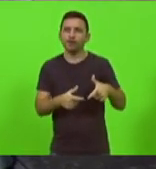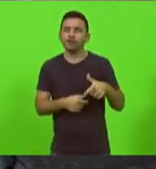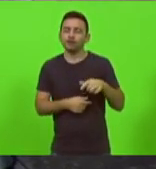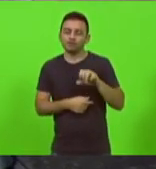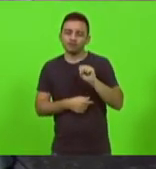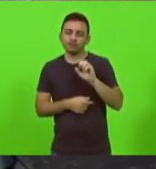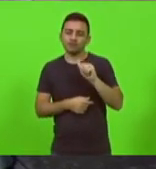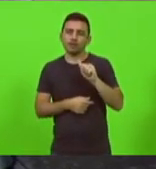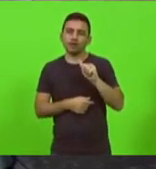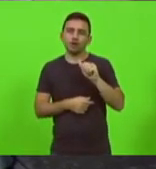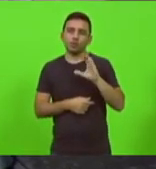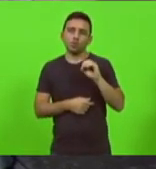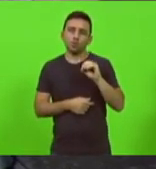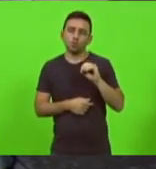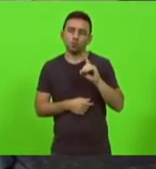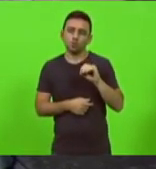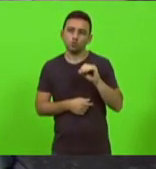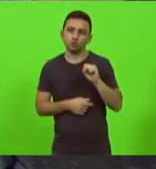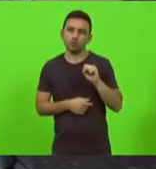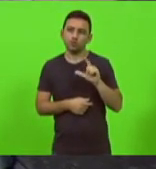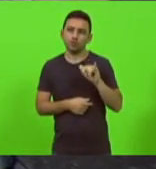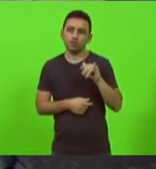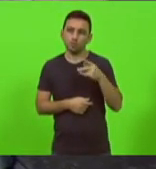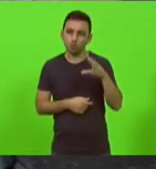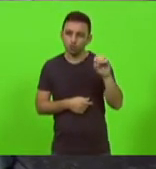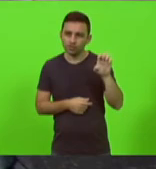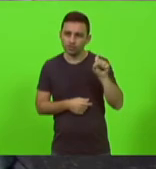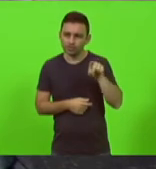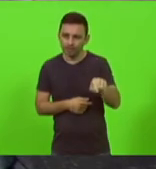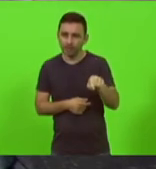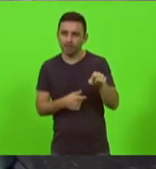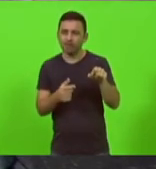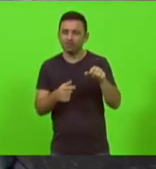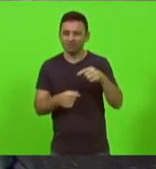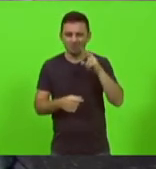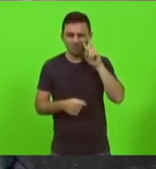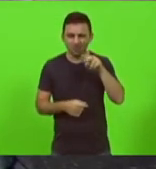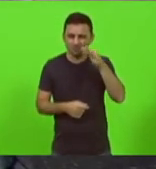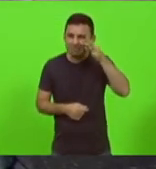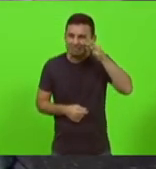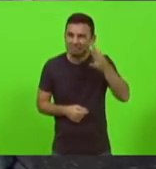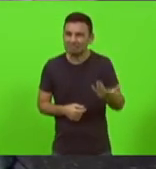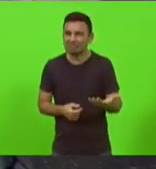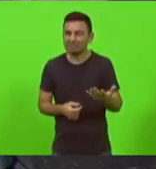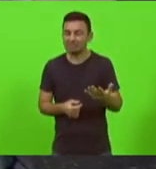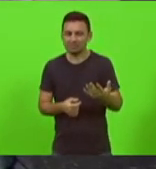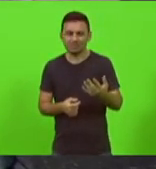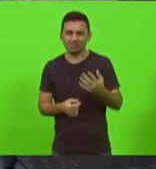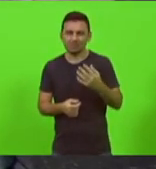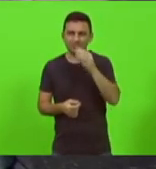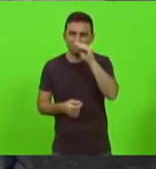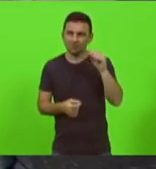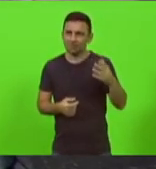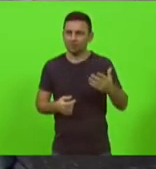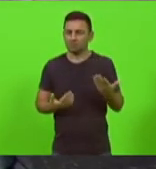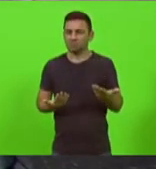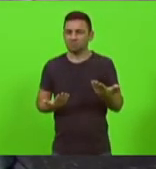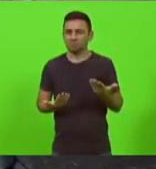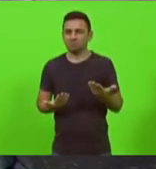presenciei uma situação lamentável com falta de humanidade onde aquele